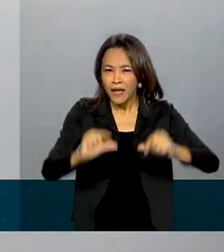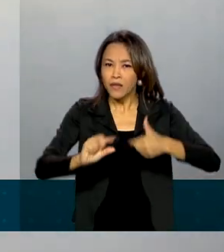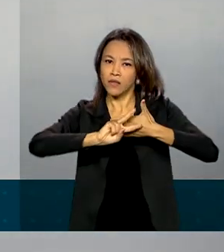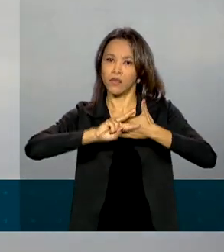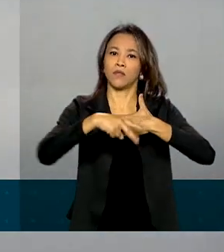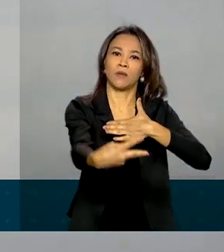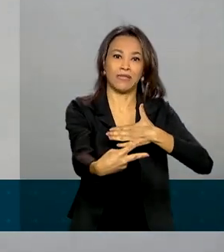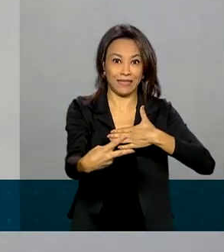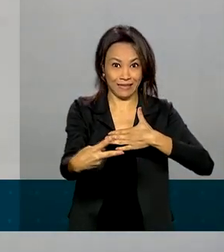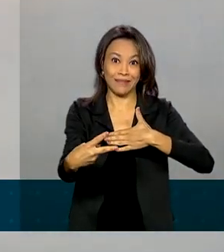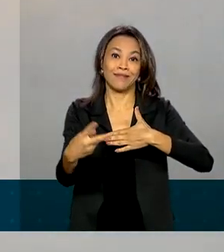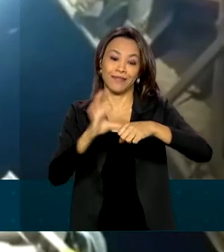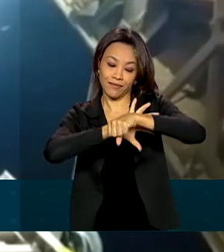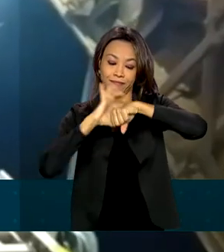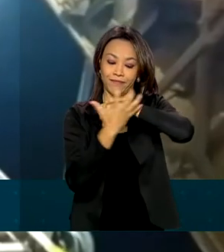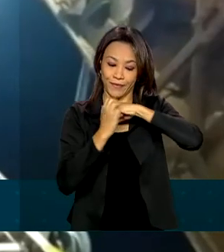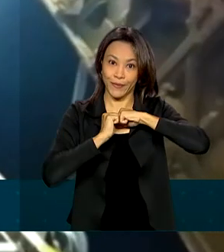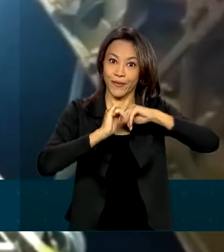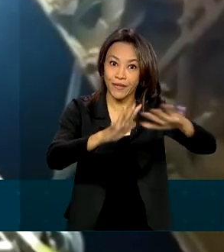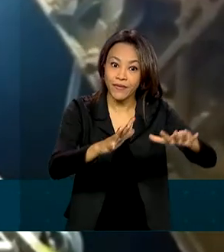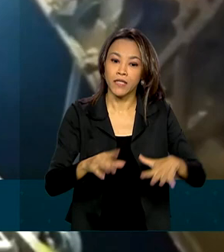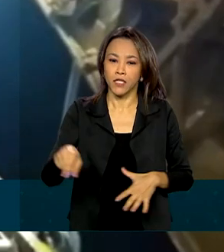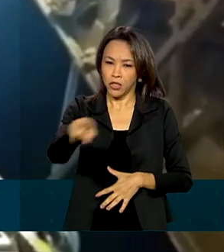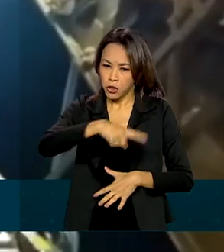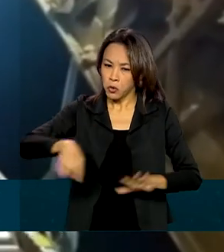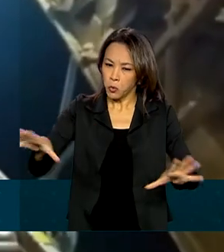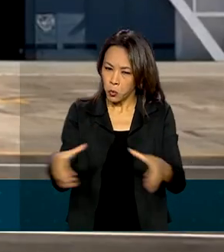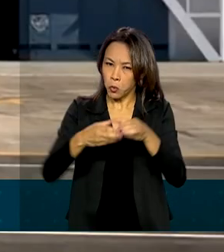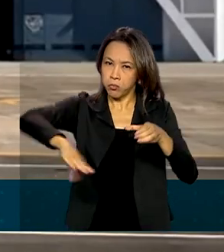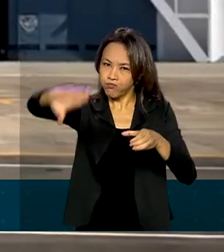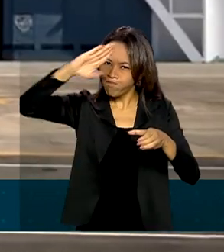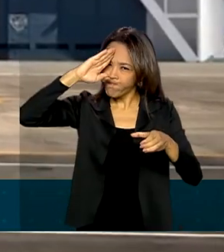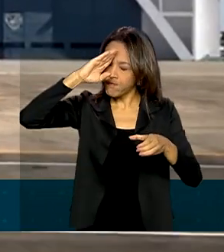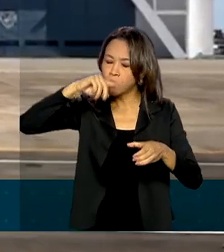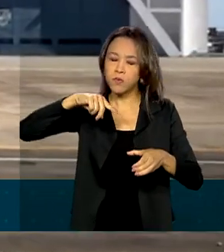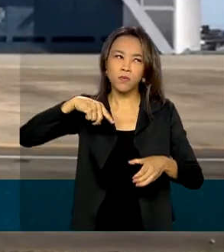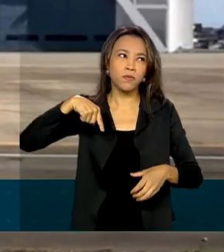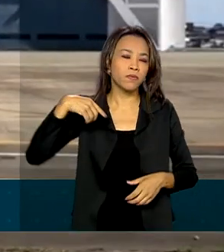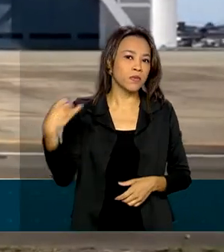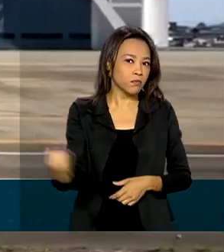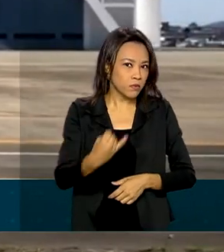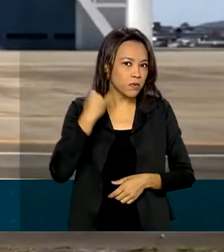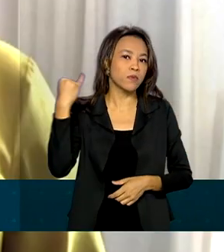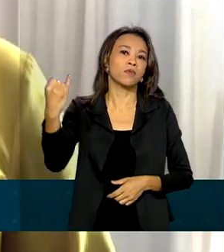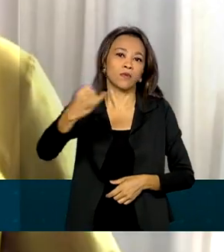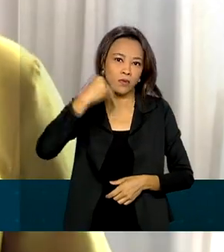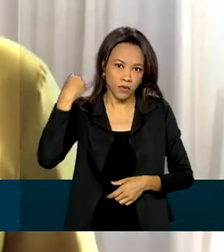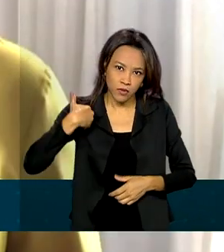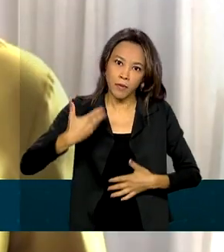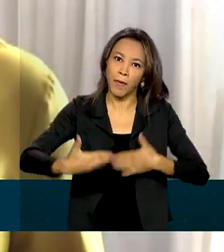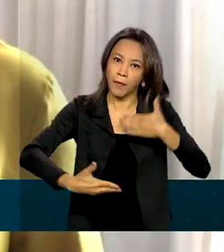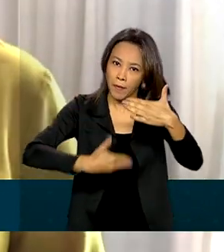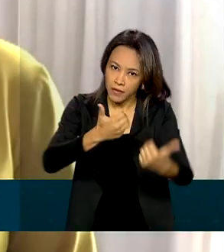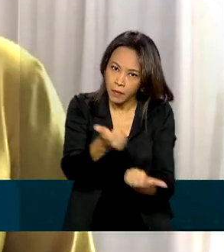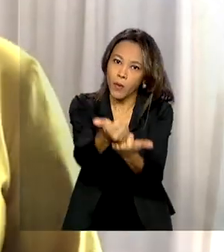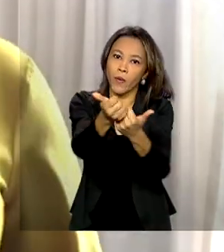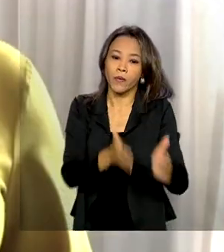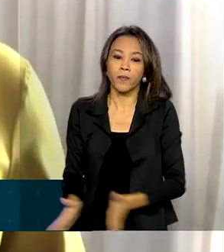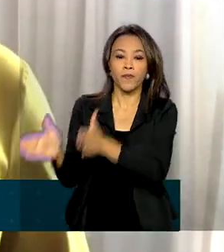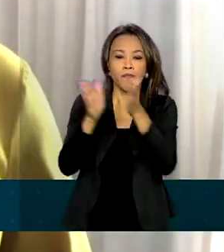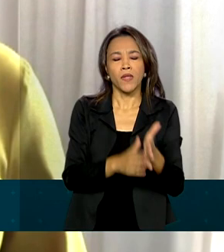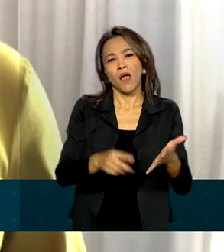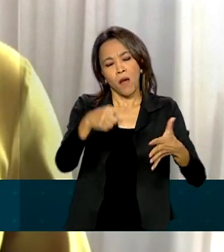efeitos do novo coronavírus. E as Forças Armadas foram fundamentais nesse processo. Do reforço às